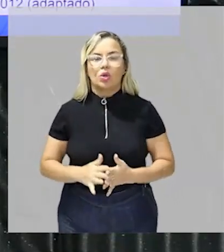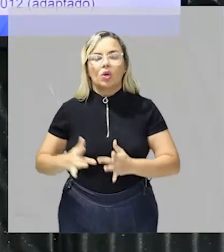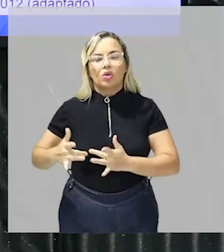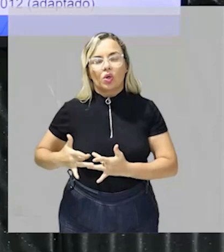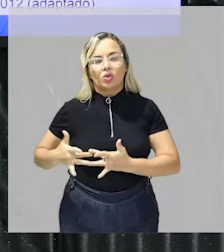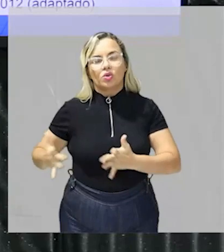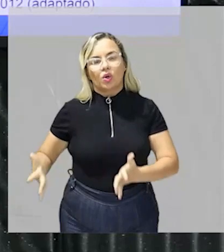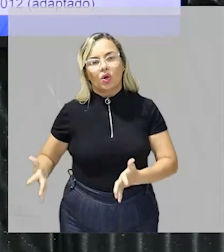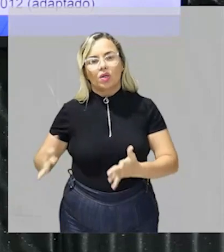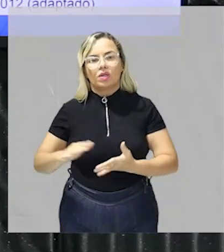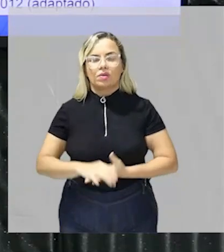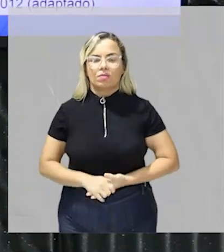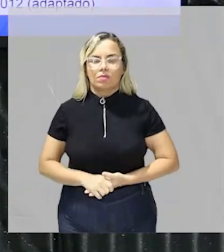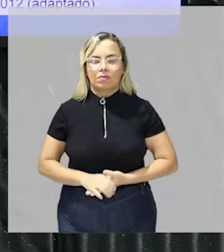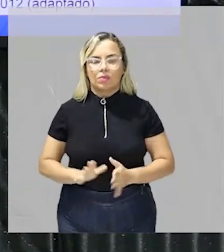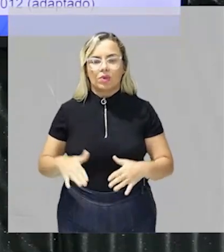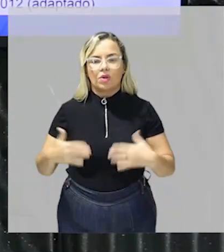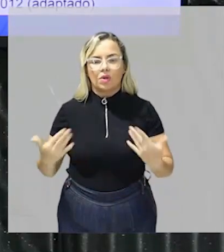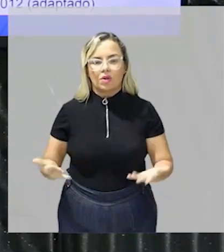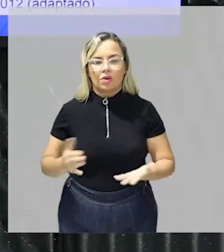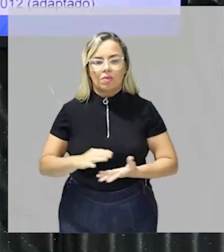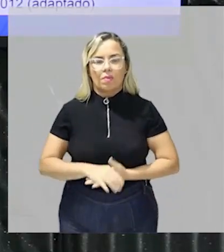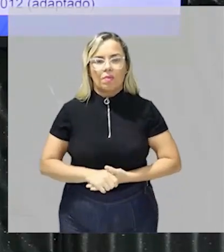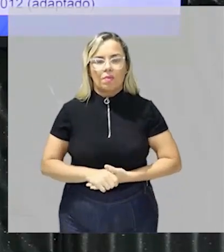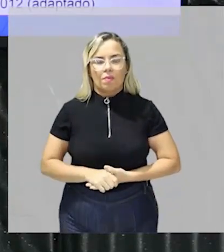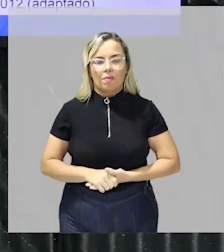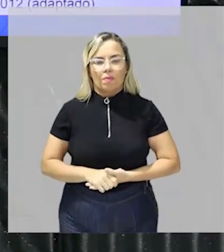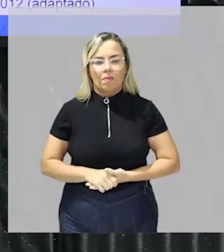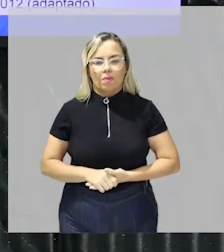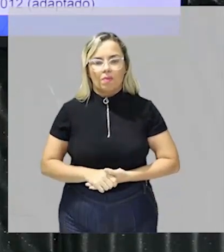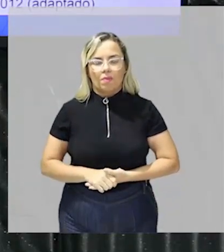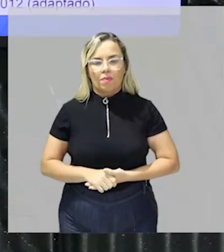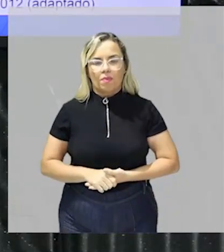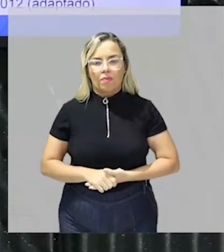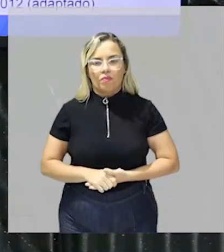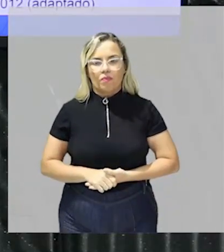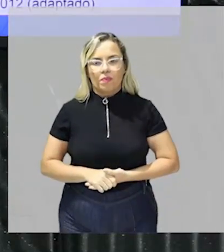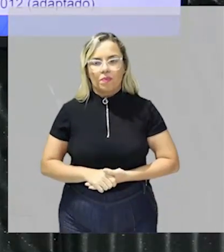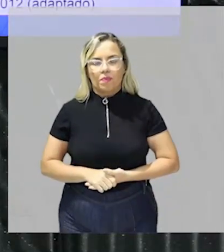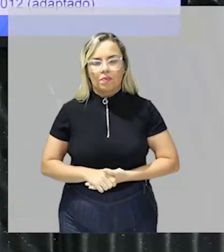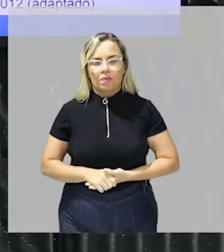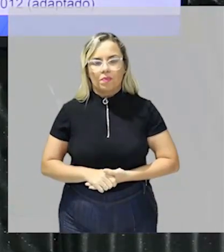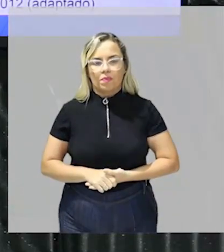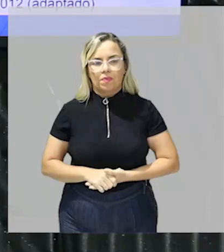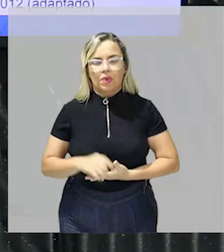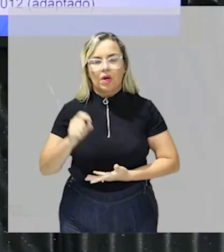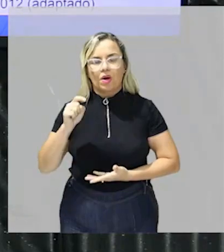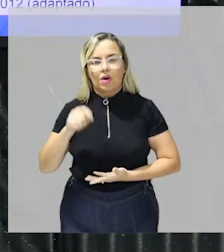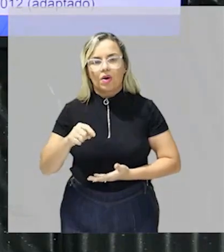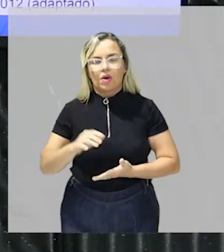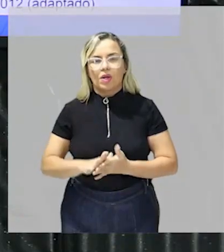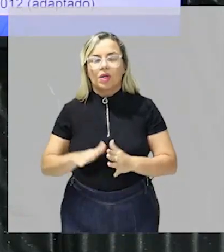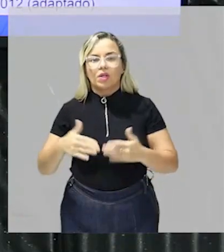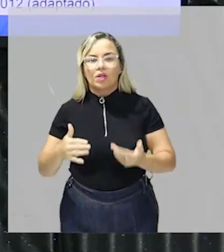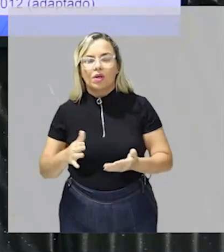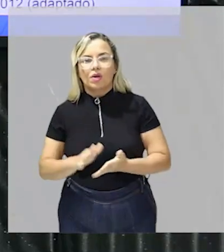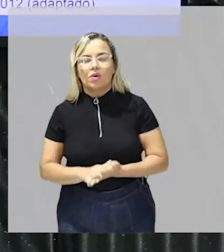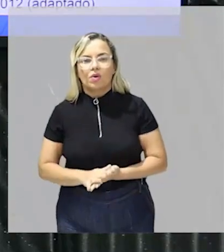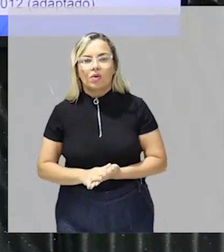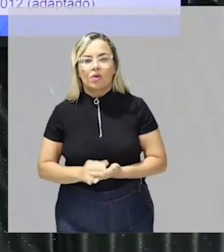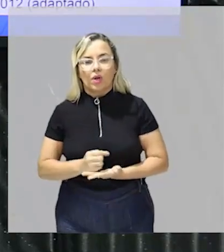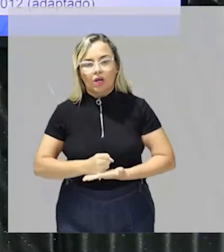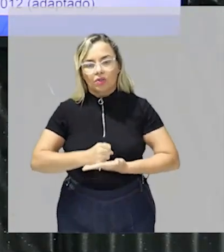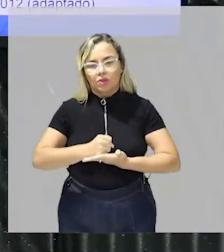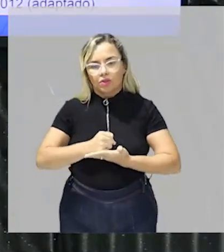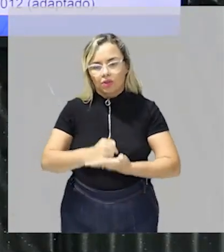porque não marcá-la é tomar uma atitude passiva e deixar que o Estado que decida o destino dessa parte dos seus impostos